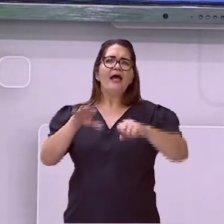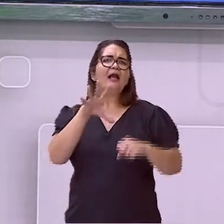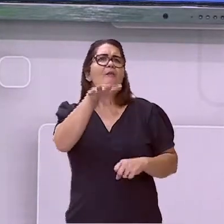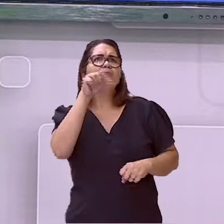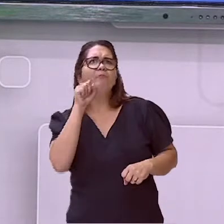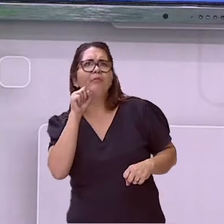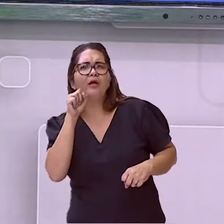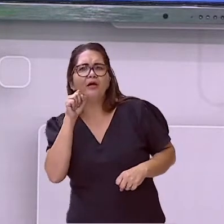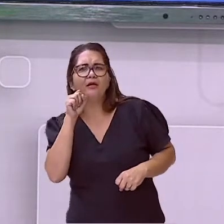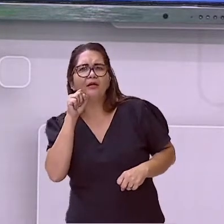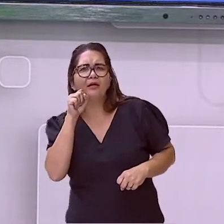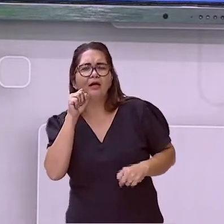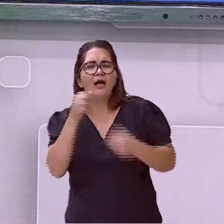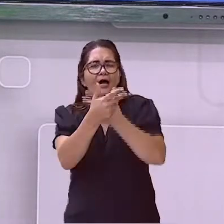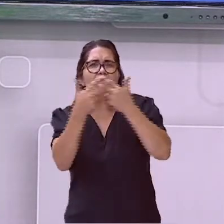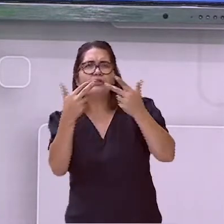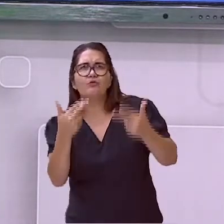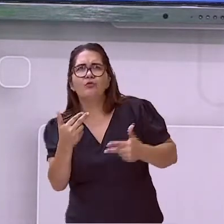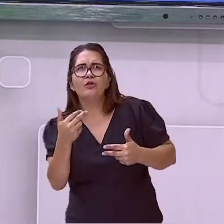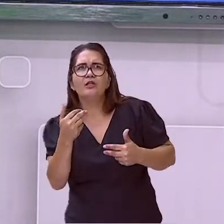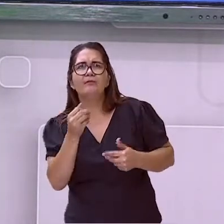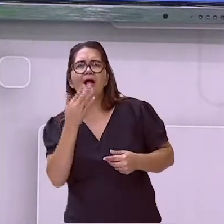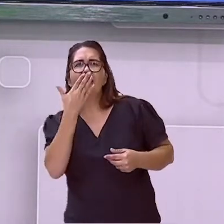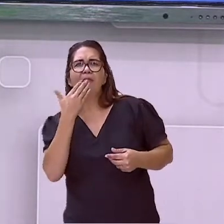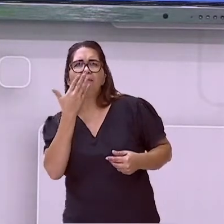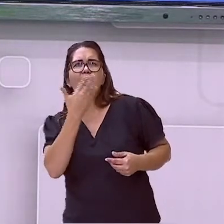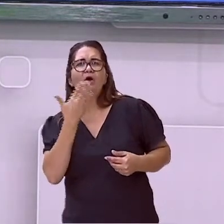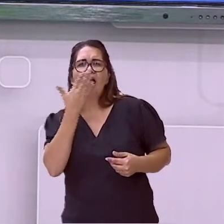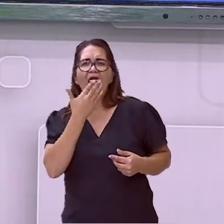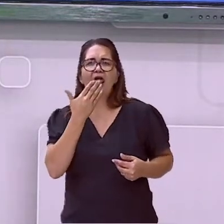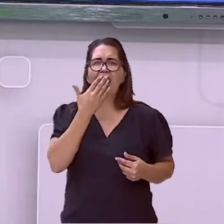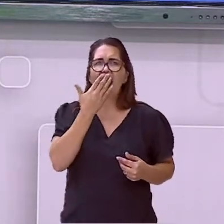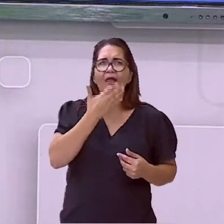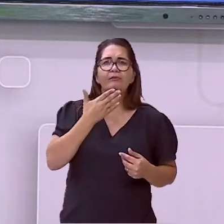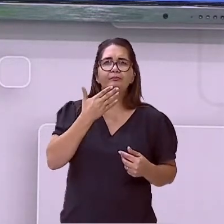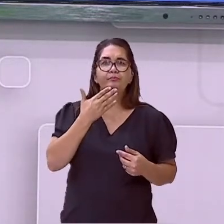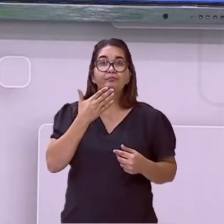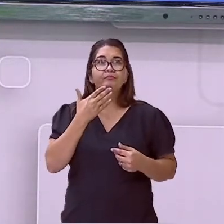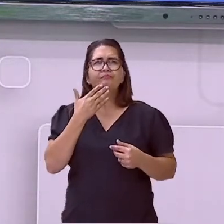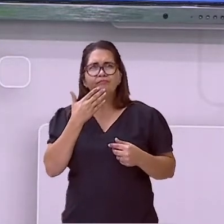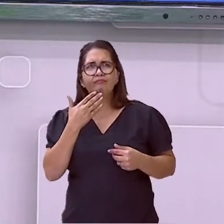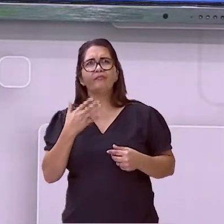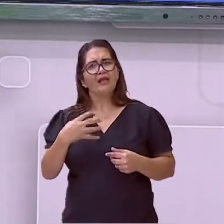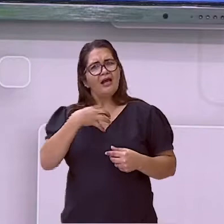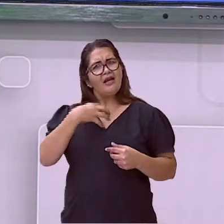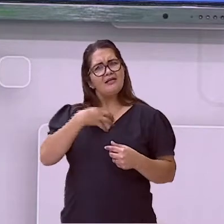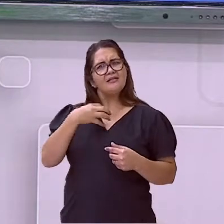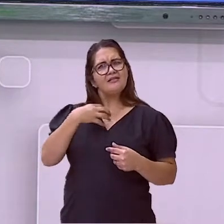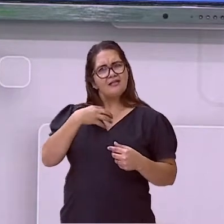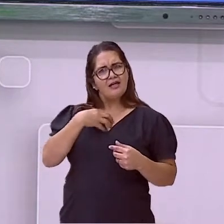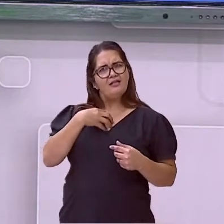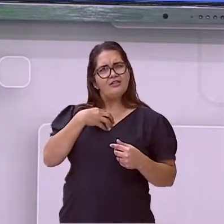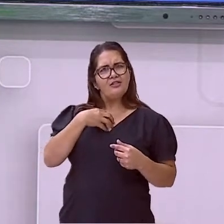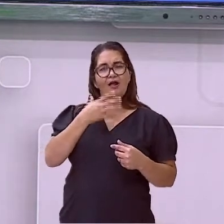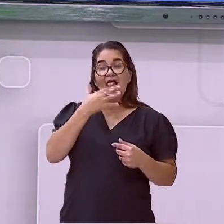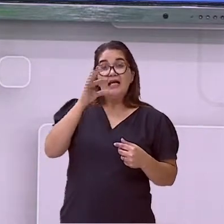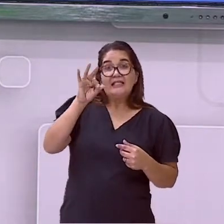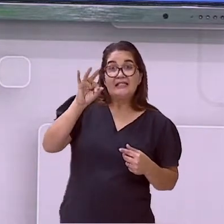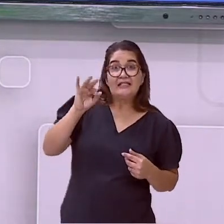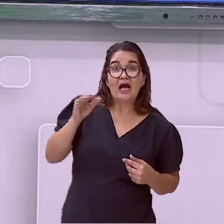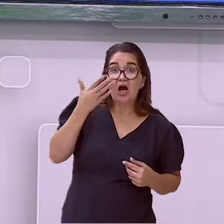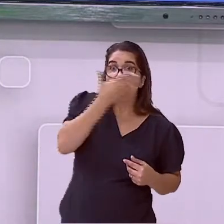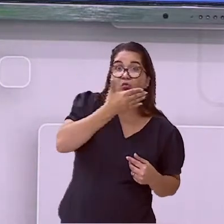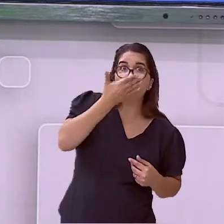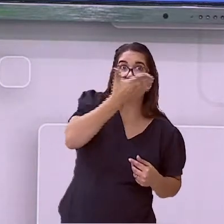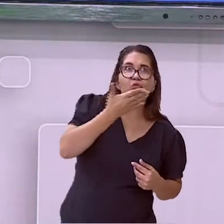gosto, do paladar. Ele já consegue perceber o que é bom dele ingerir. Aquilo que não é gostoso, ele já